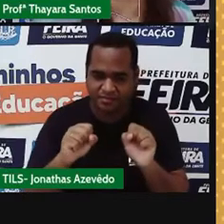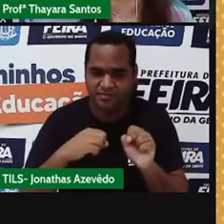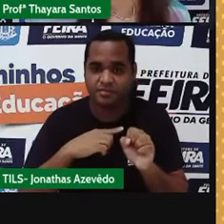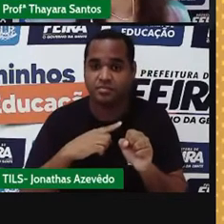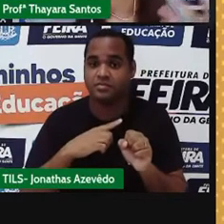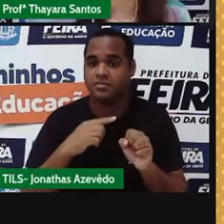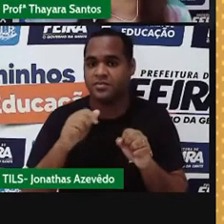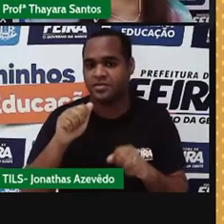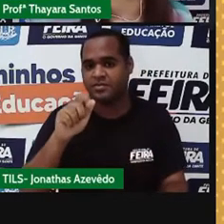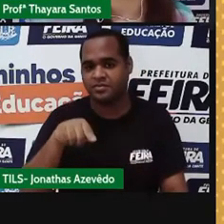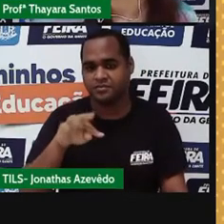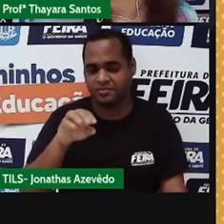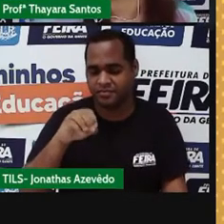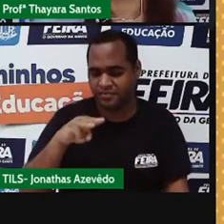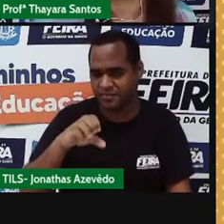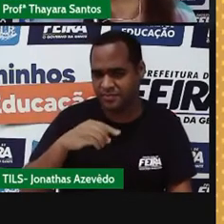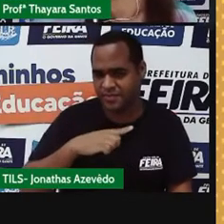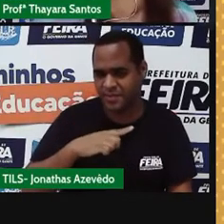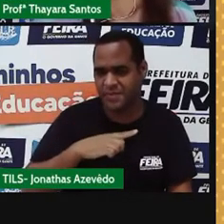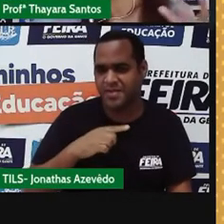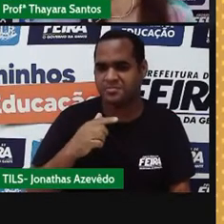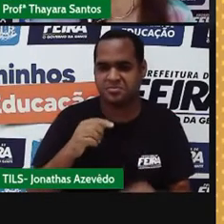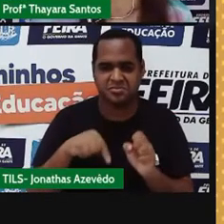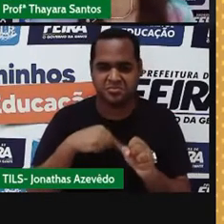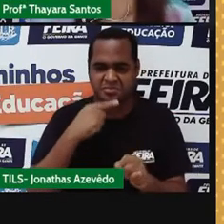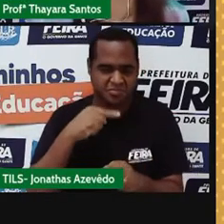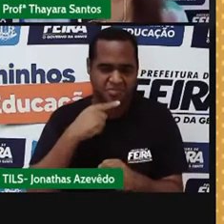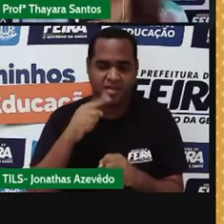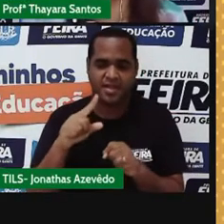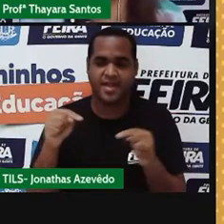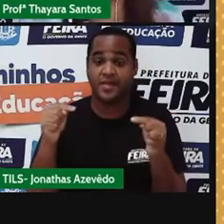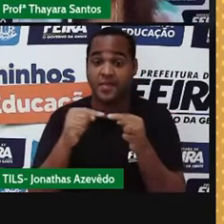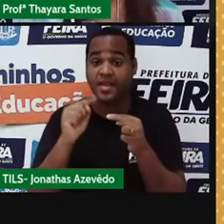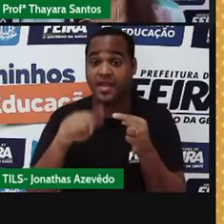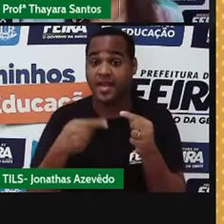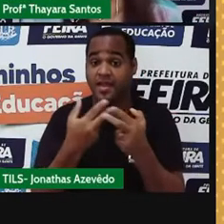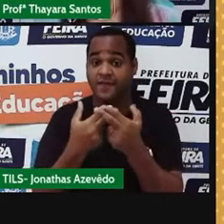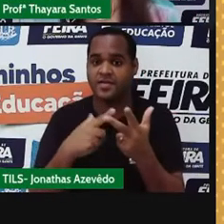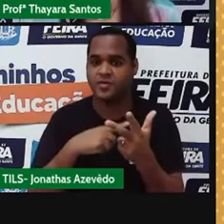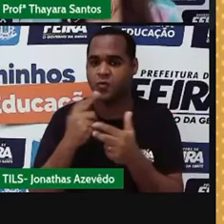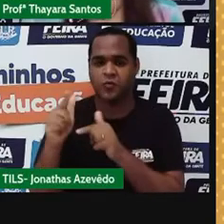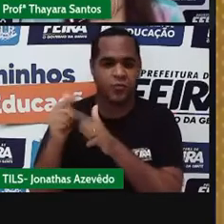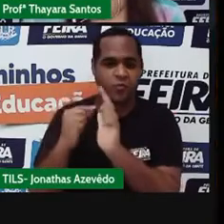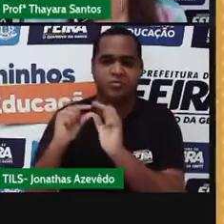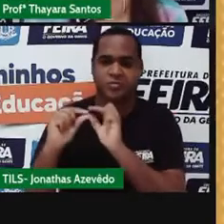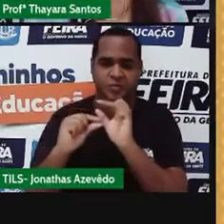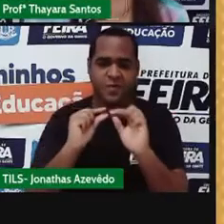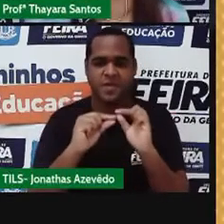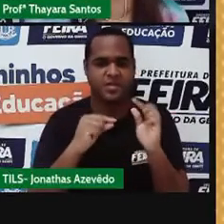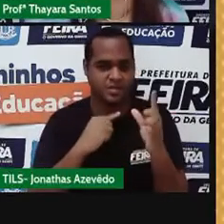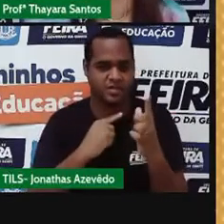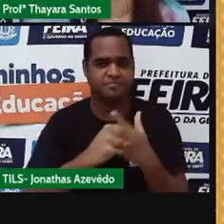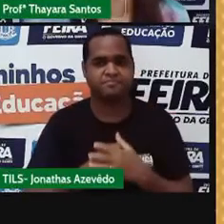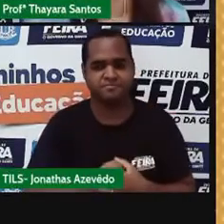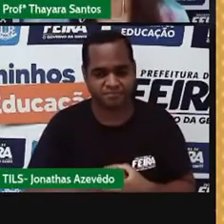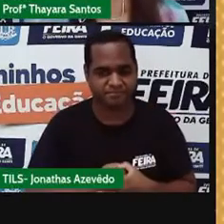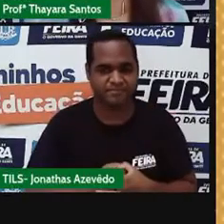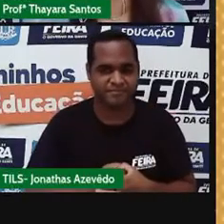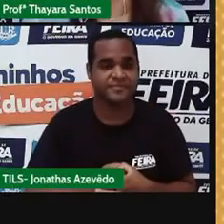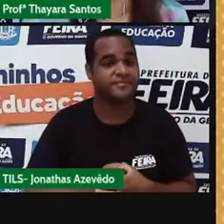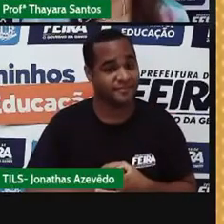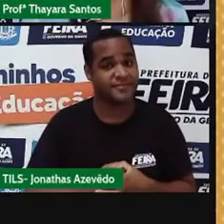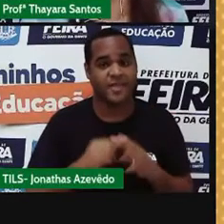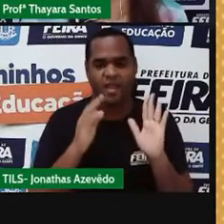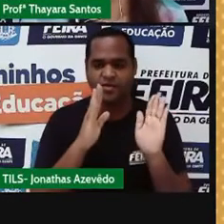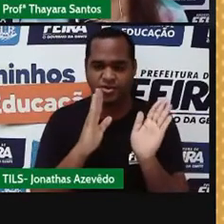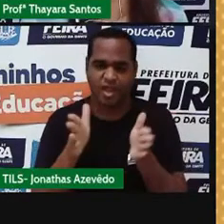hoje a gente saiba que esse átomo não é indivisível, ele é formado por outras partes menores que ele. Então como